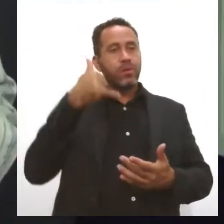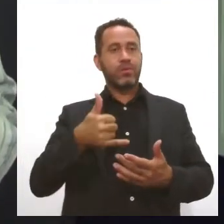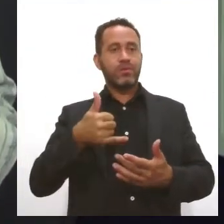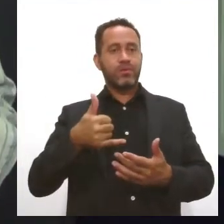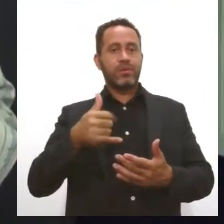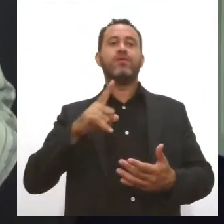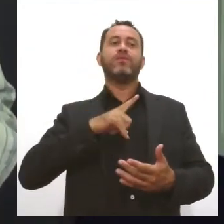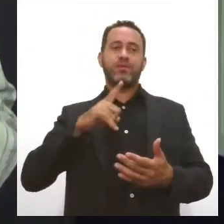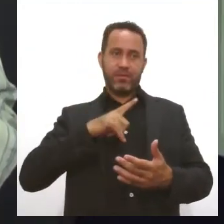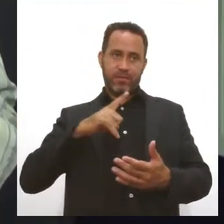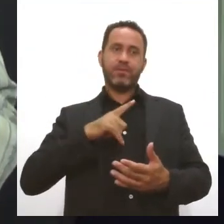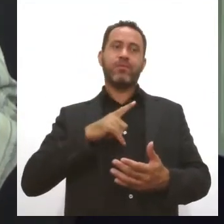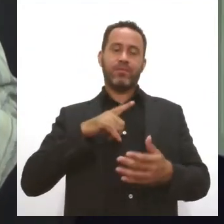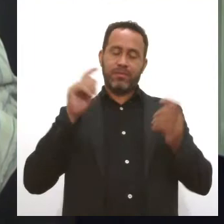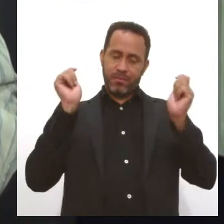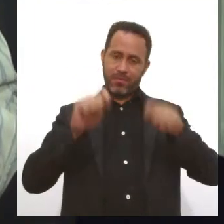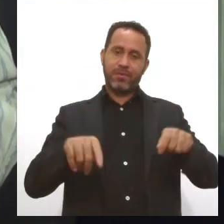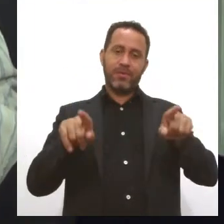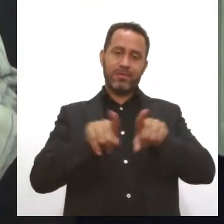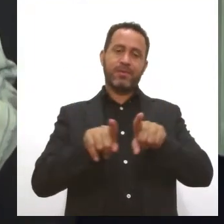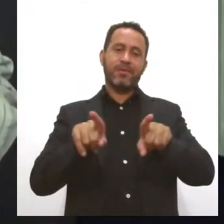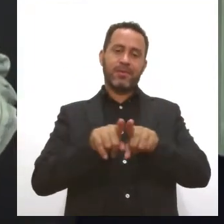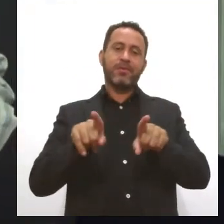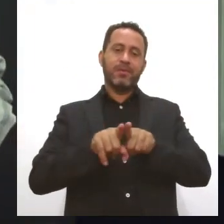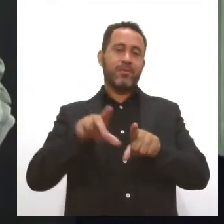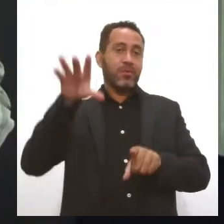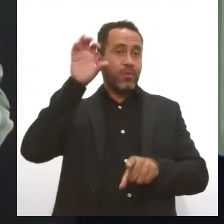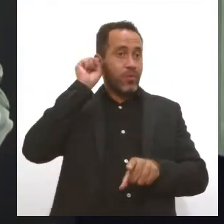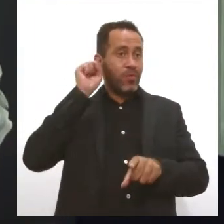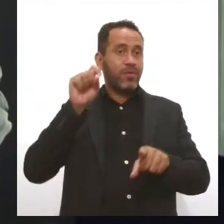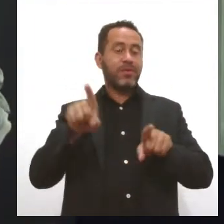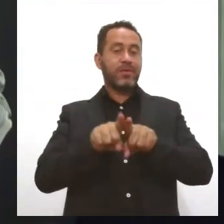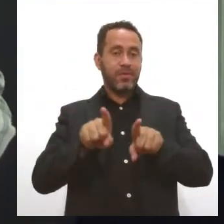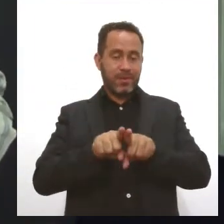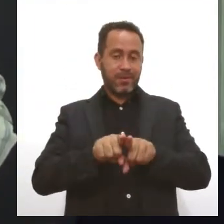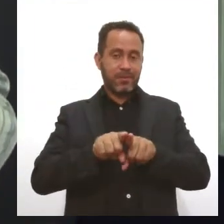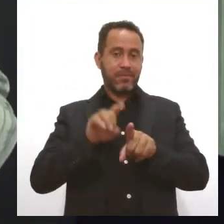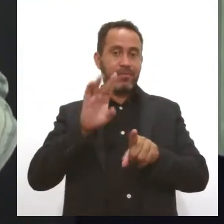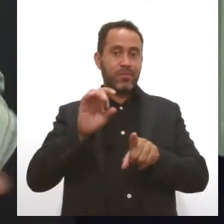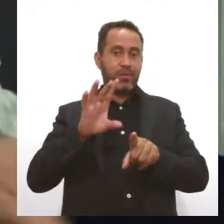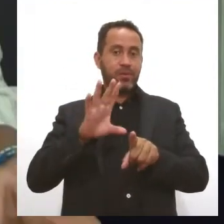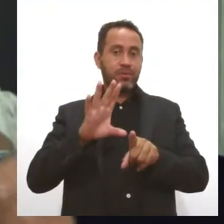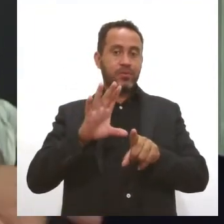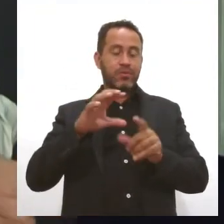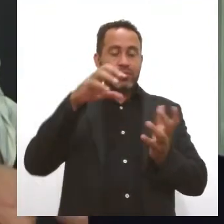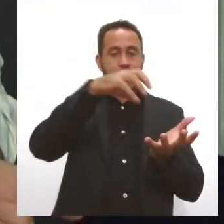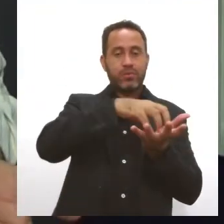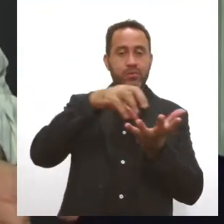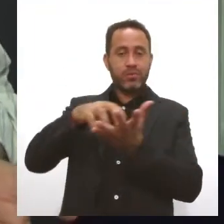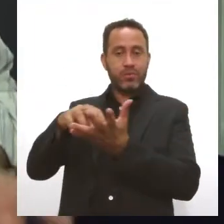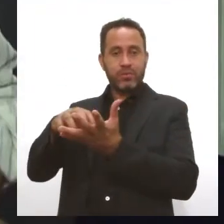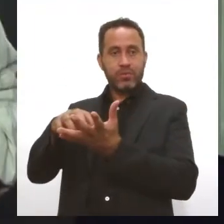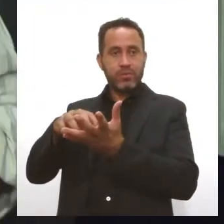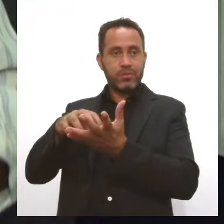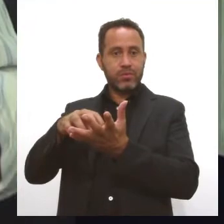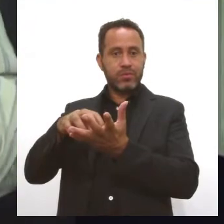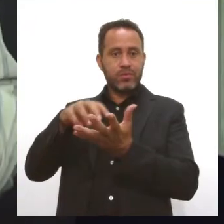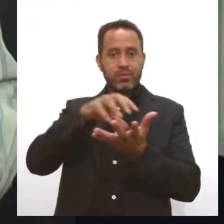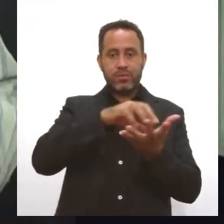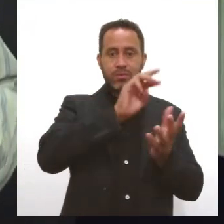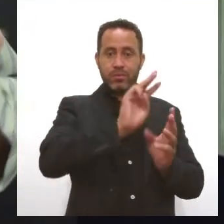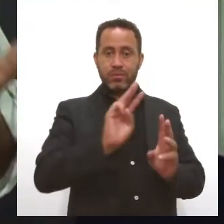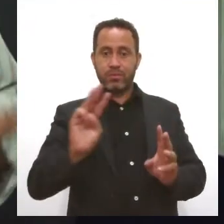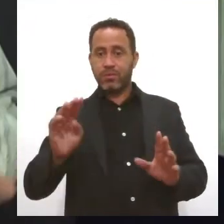ter condições de ouvir, não só as emissoras da sua localidade, mas de